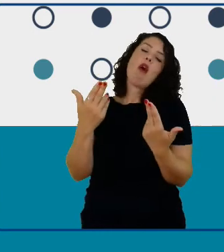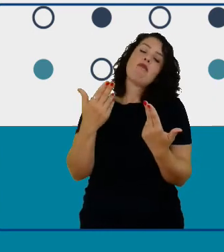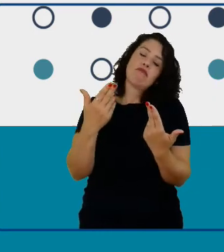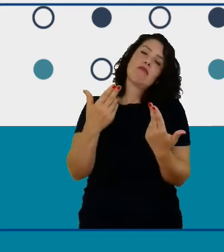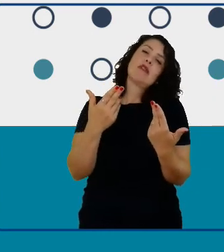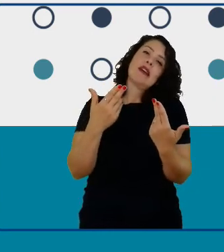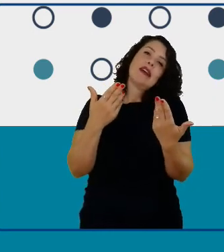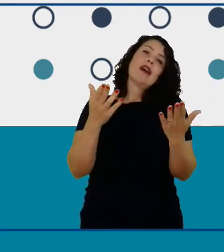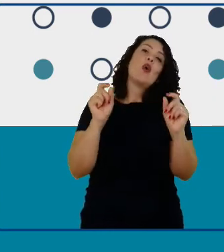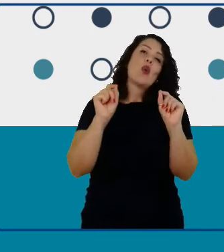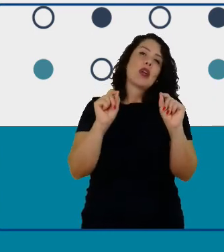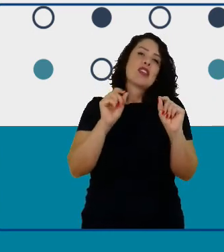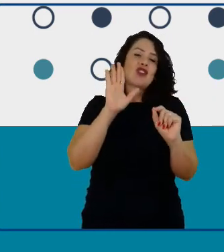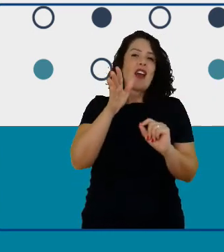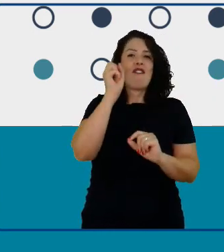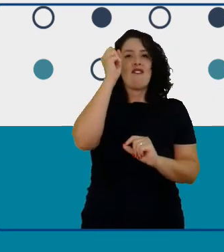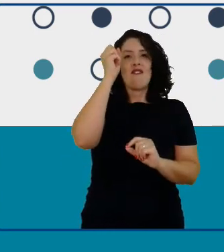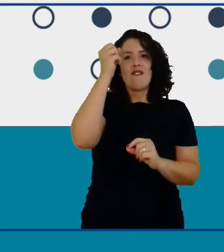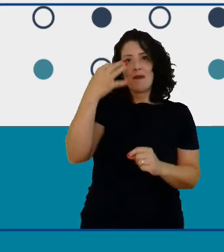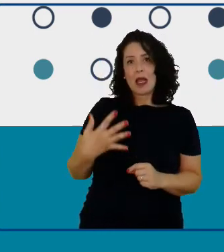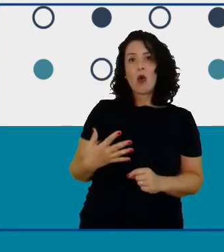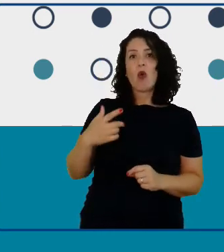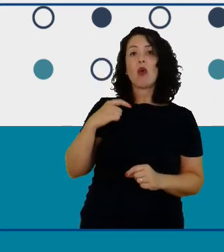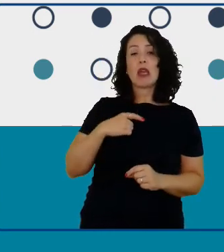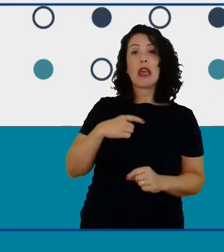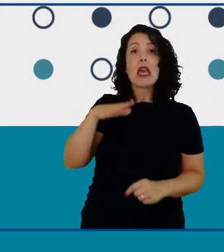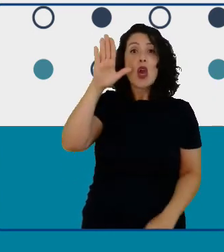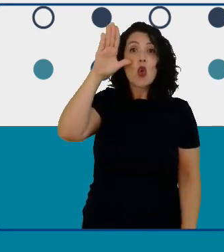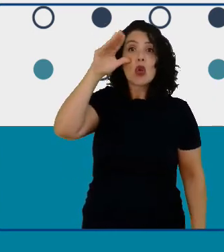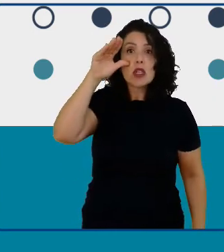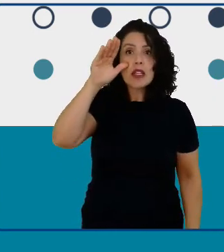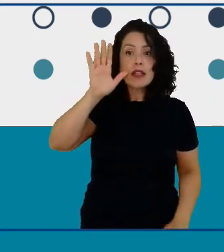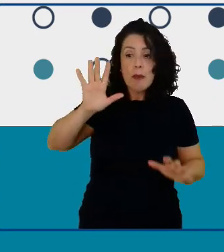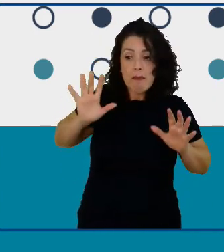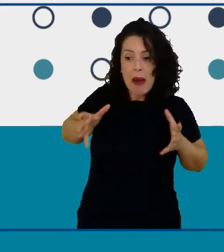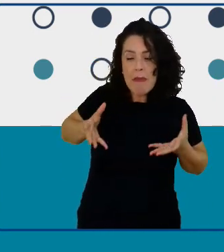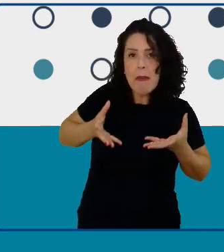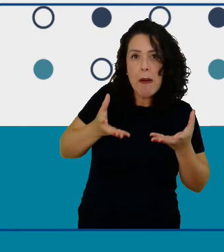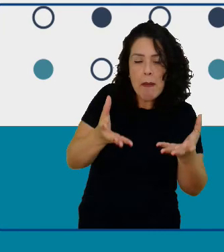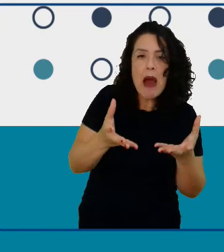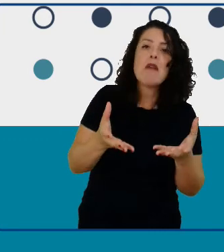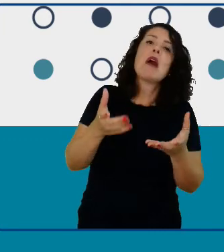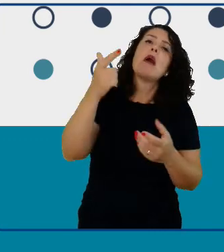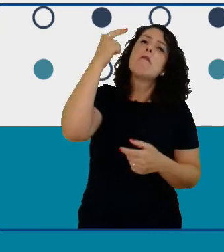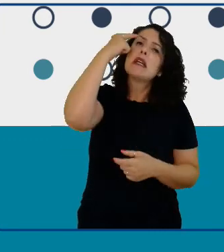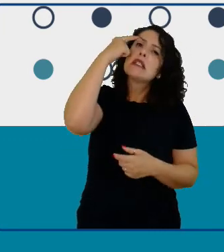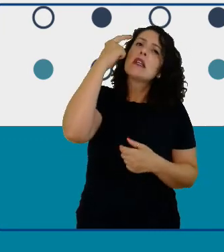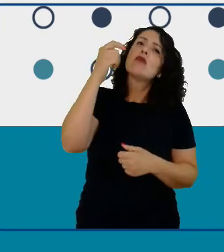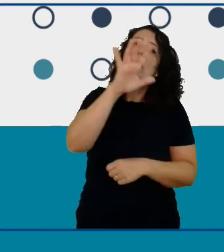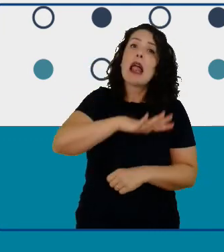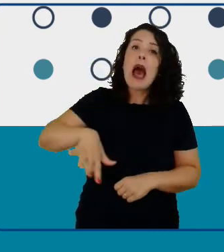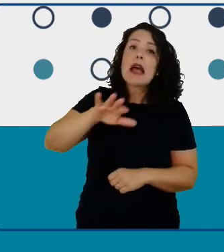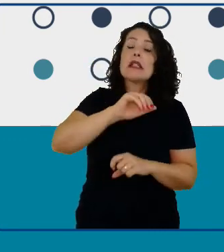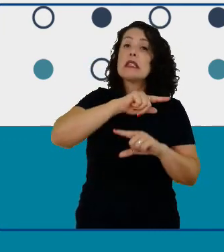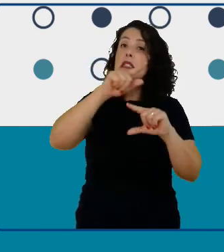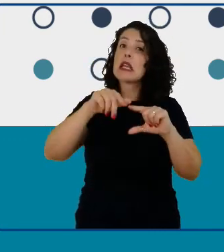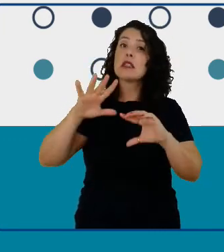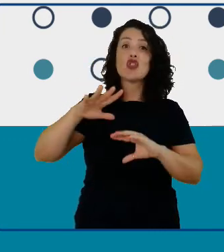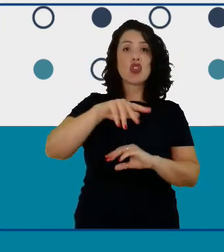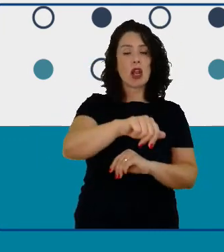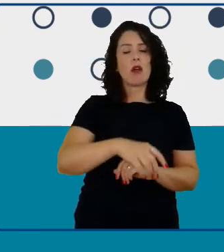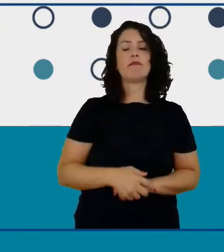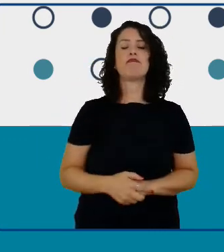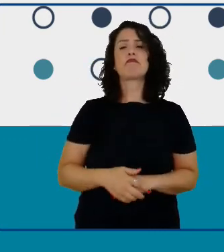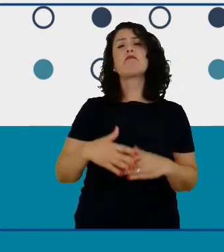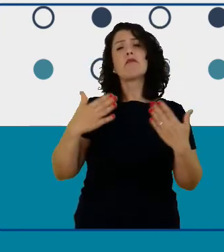mover muitas ações dentro dos clubes de ciência na educação e na ciência como um todo e aí ele veio me contar uma novidade